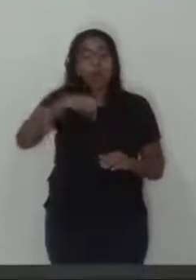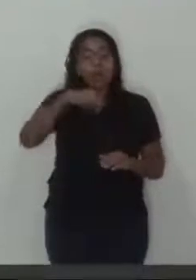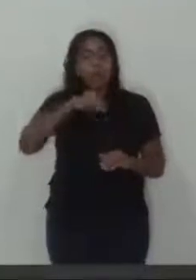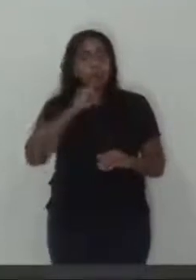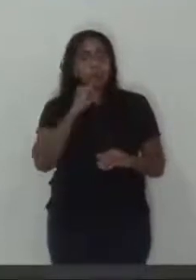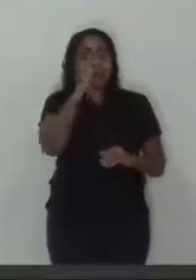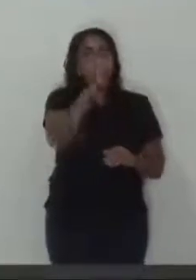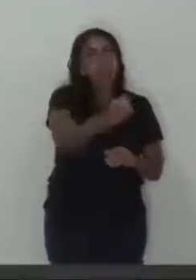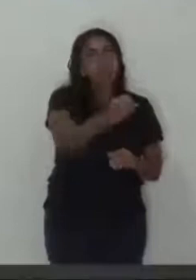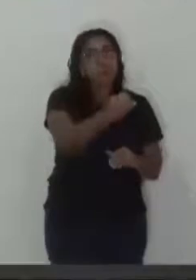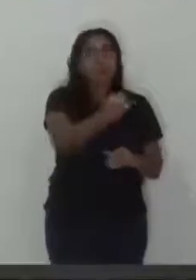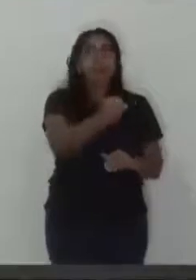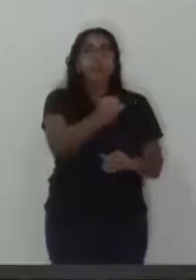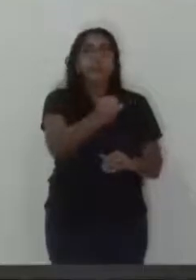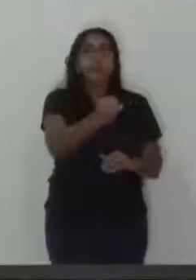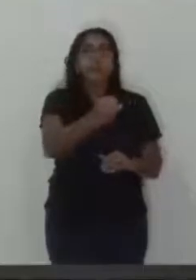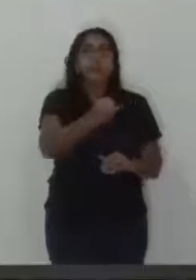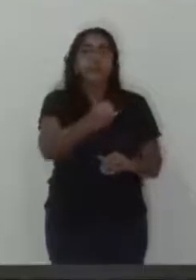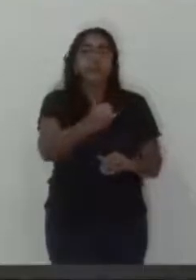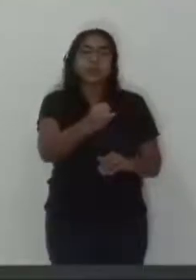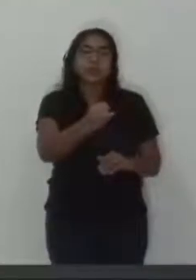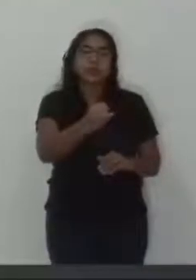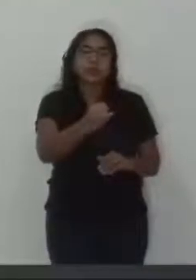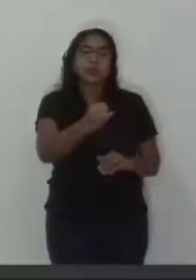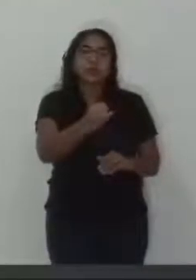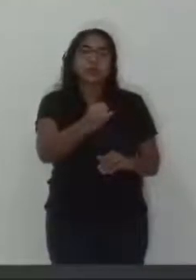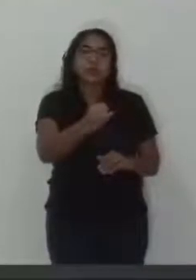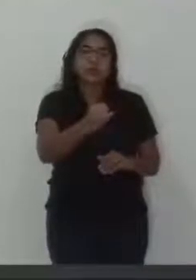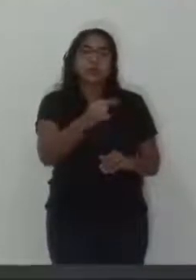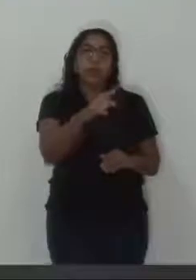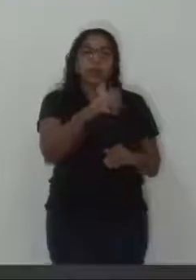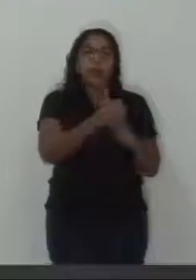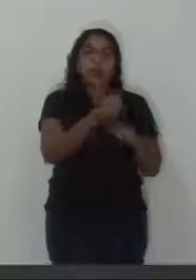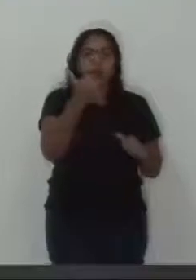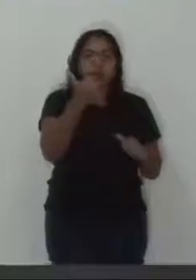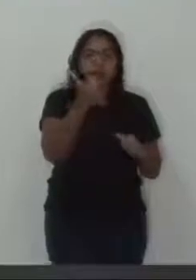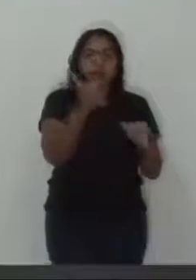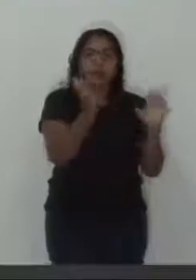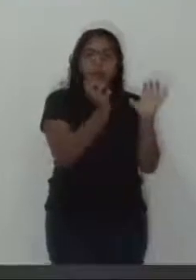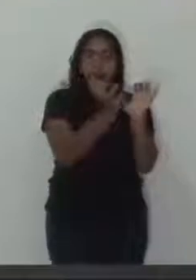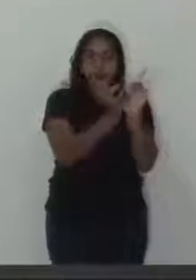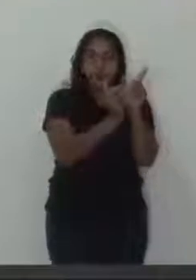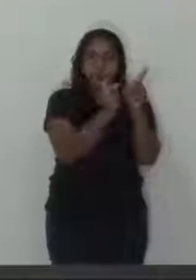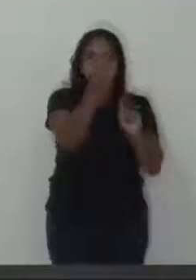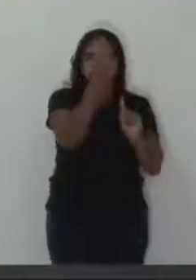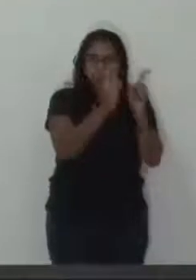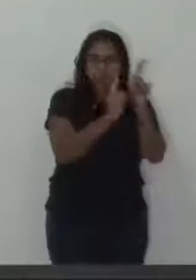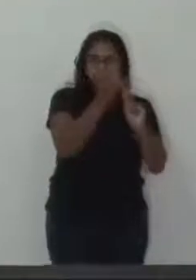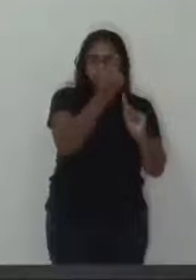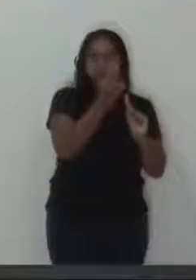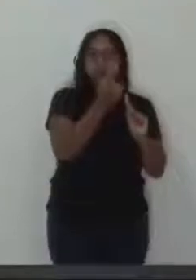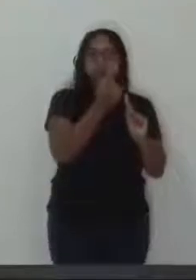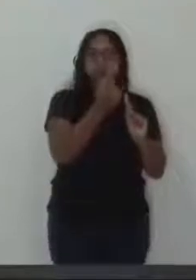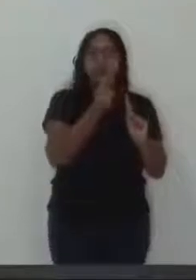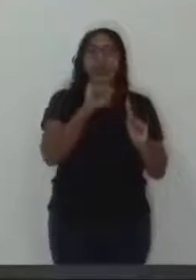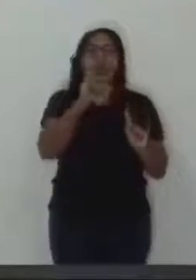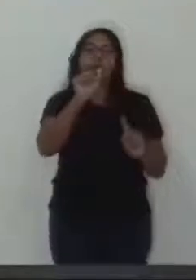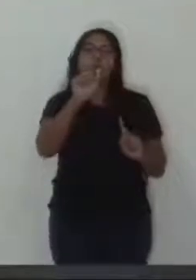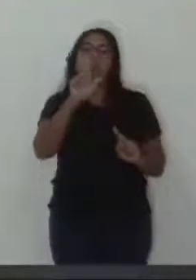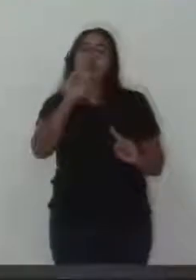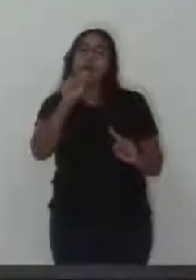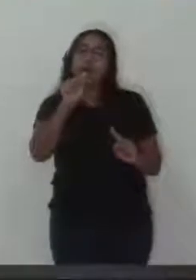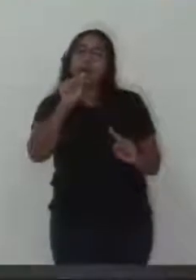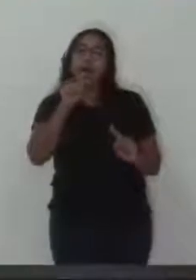caso de lei, ser dado ciência, a representante do Bloco Carnavalesco Bloquete, Iara Lages,